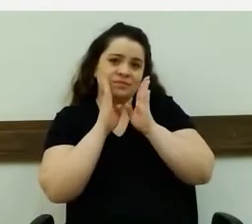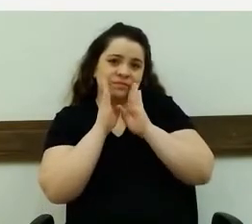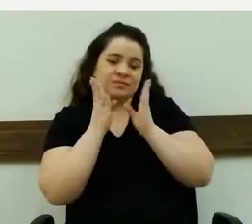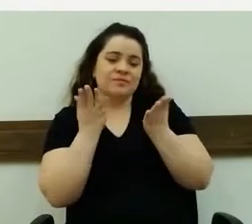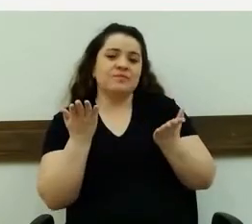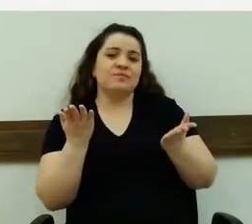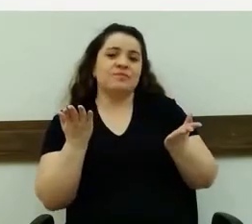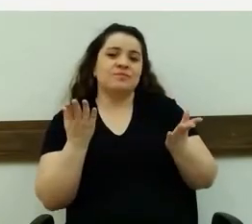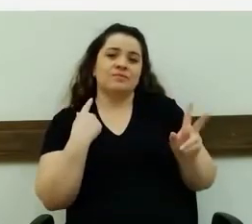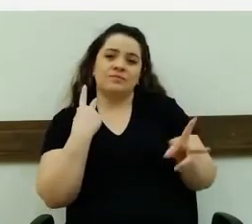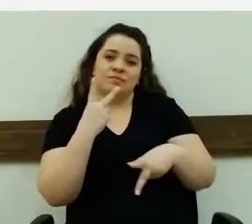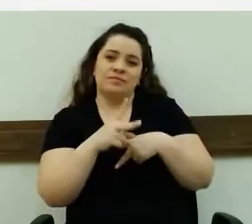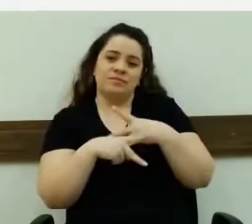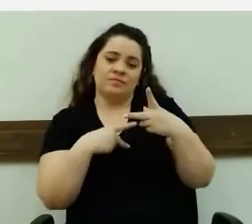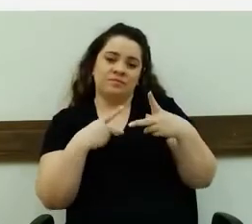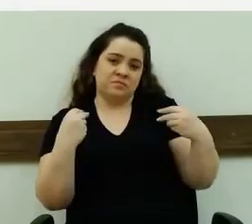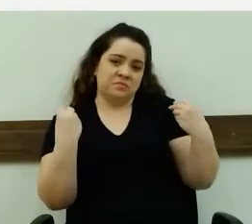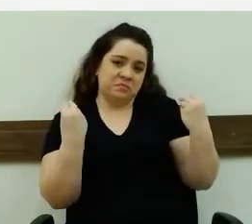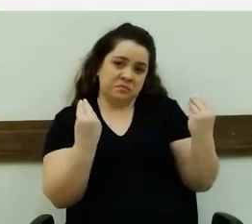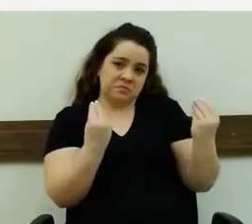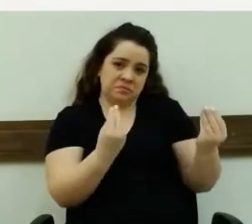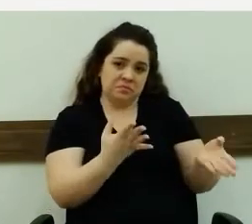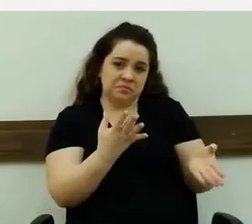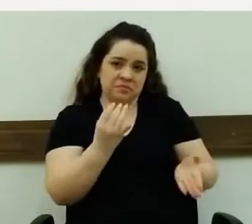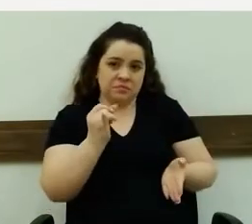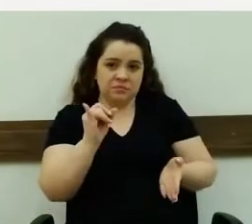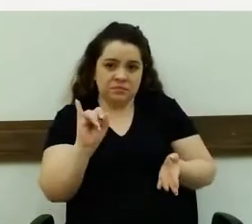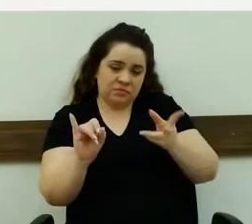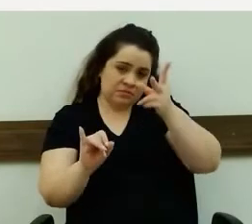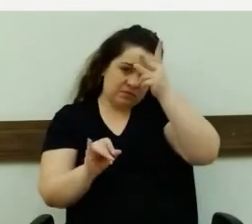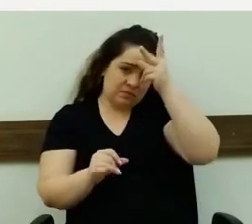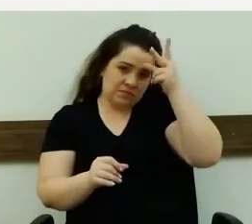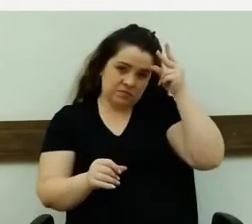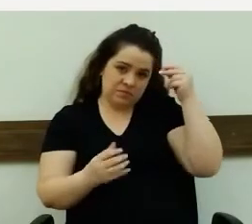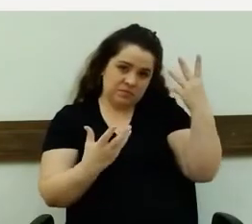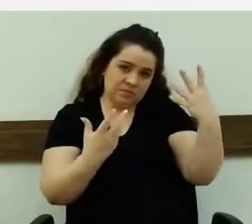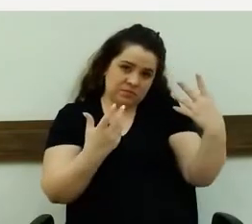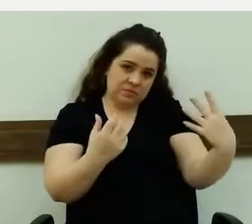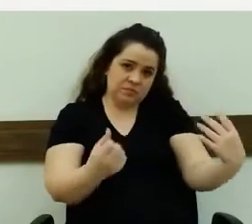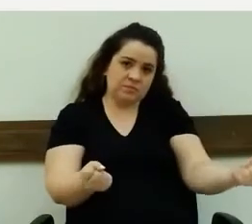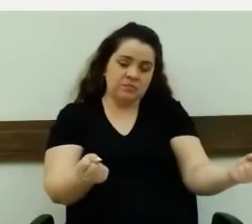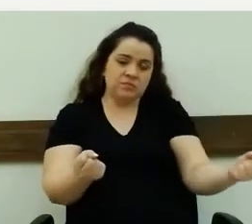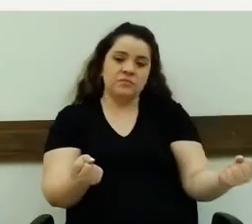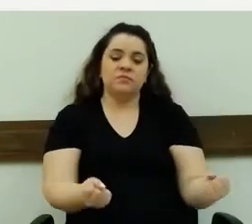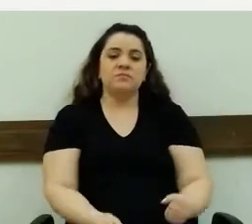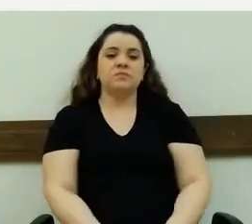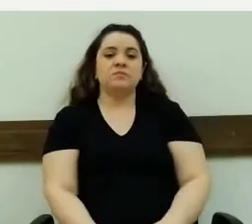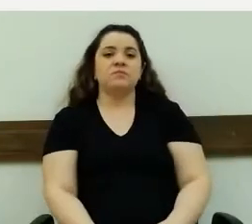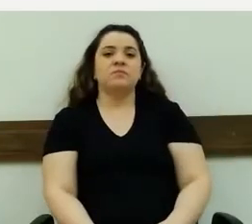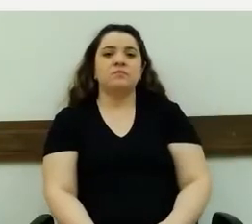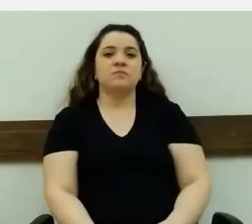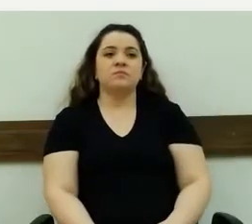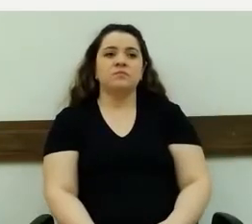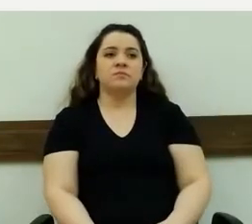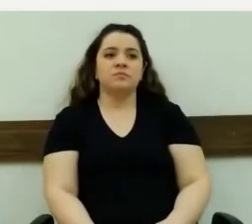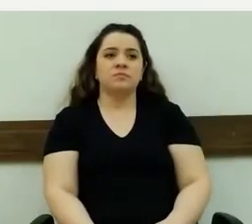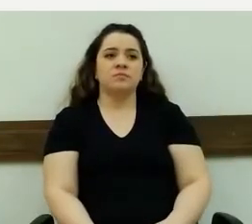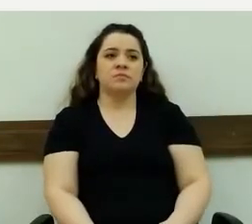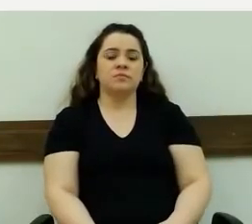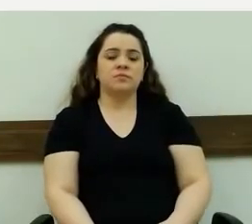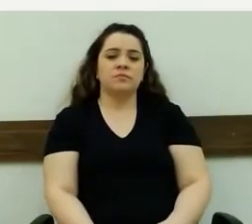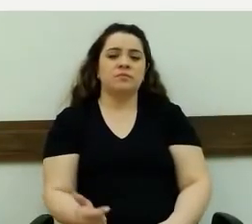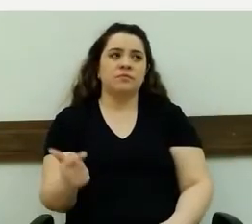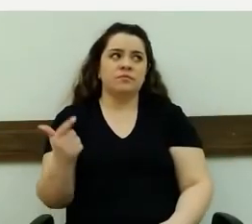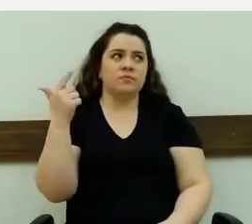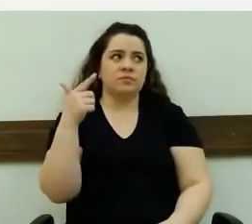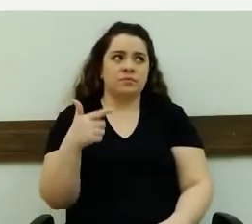um presente muito grande, se assim o Executivo atender. Muito obrigado, presidente, por ter encaminhado. No mais,